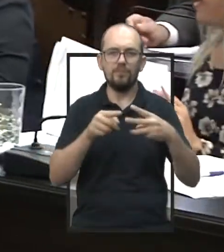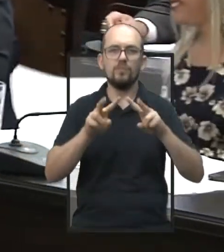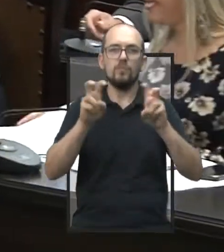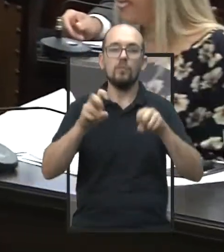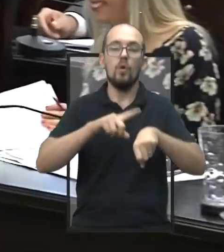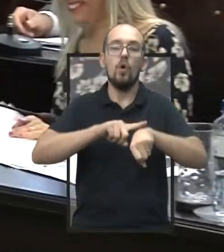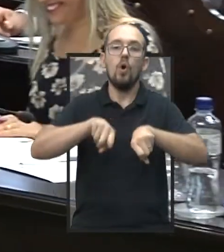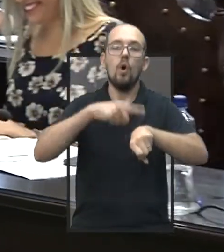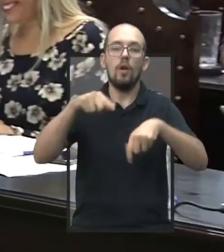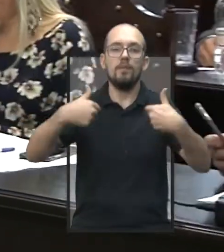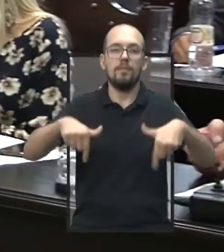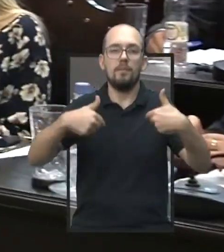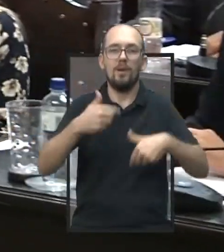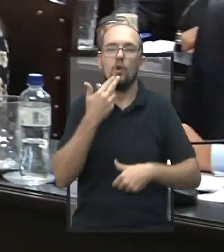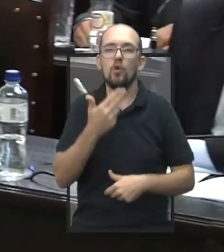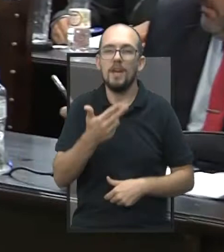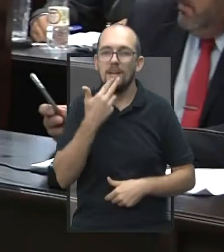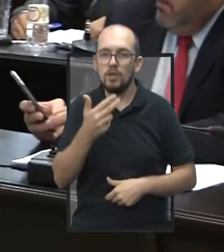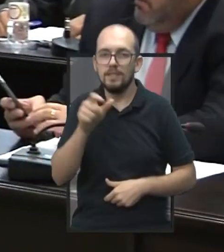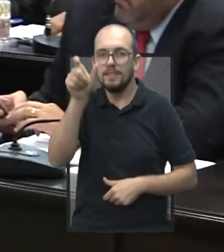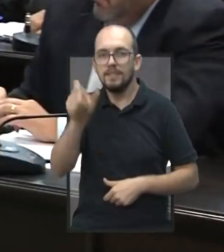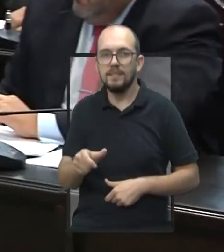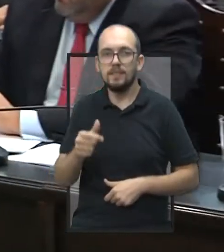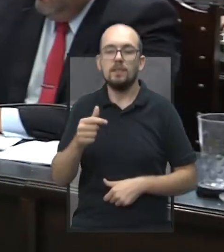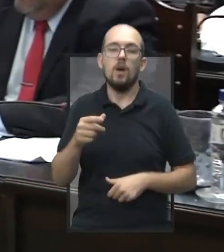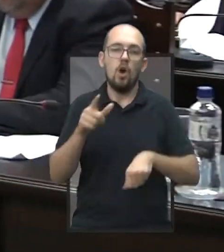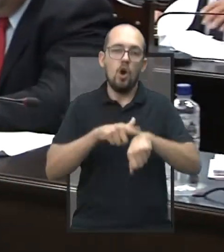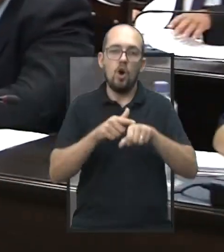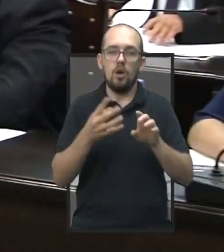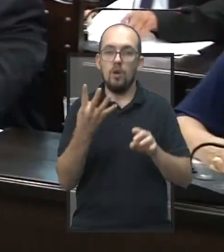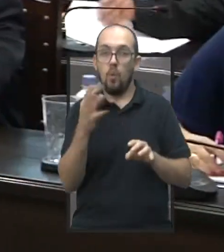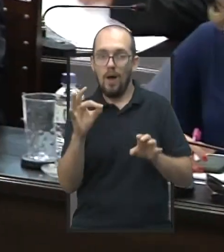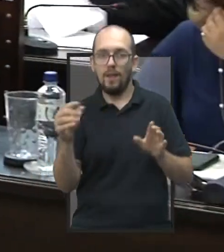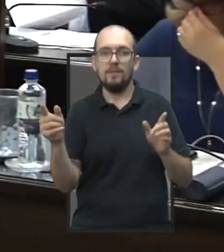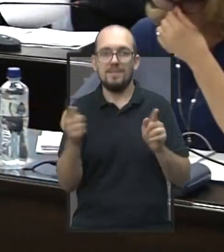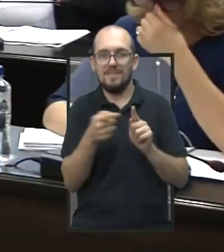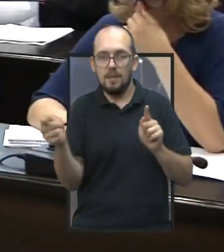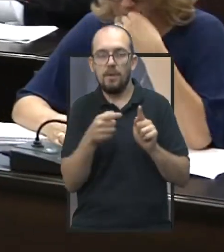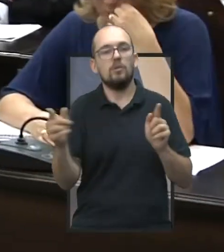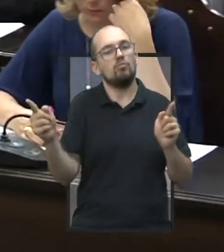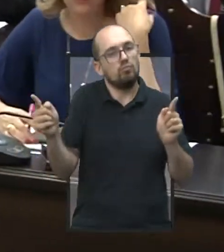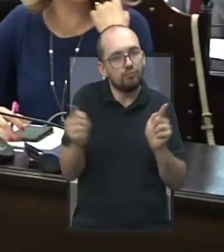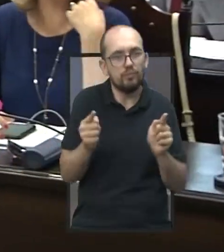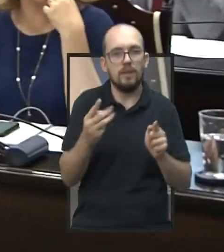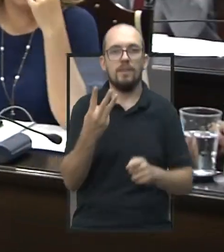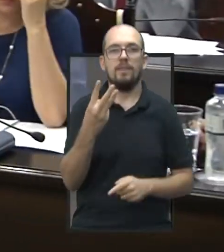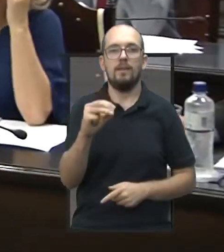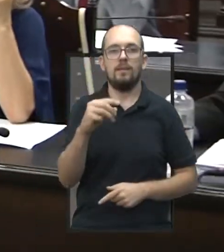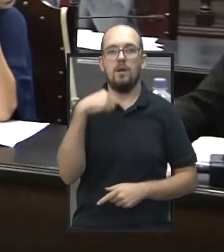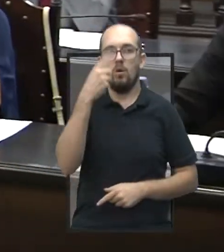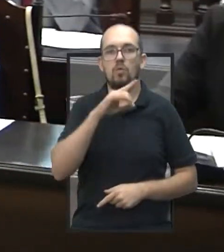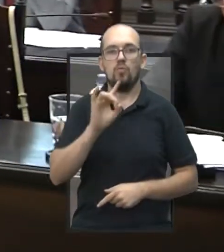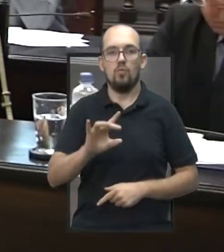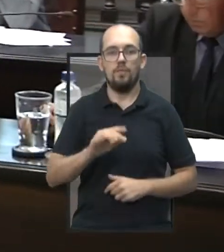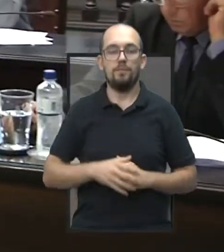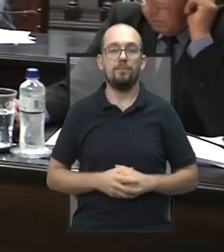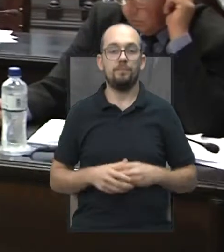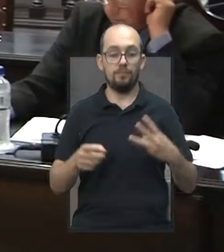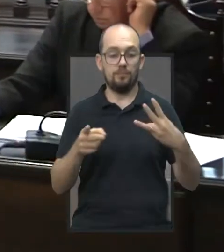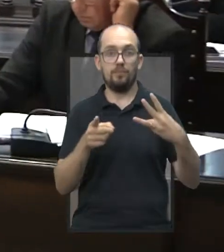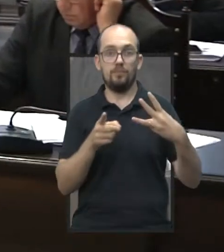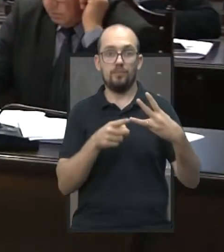a carga horária do cargo de nutricionista, reduzindo de 40 para 30 horas semanais. E o outro projeto